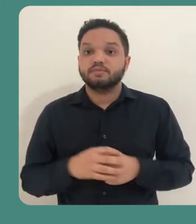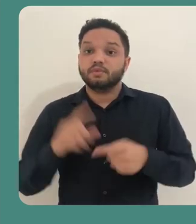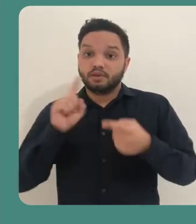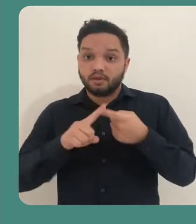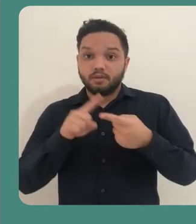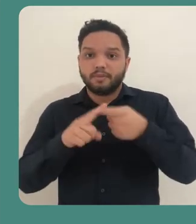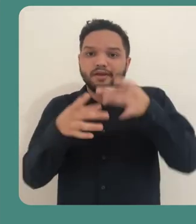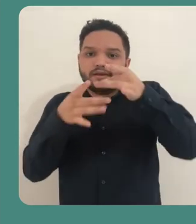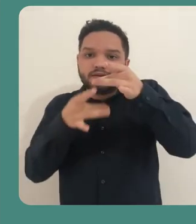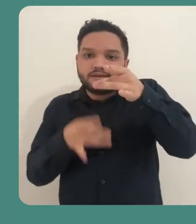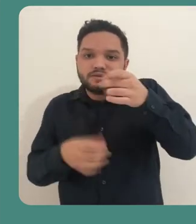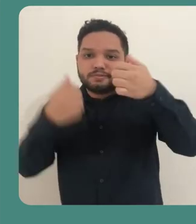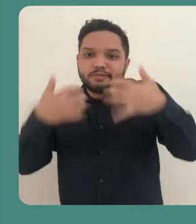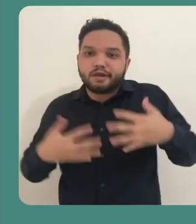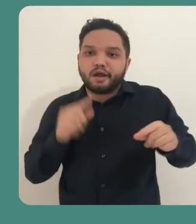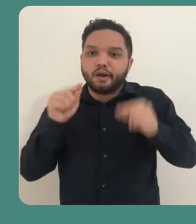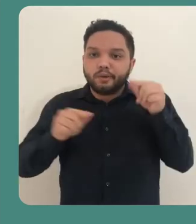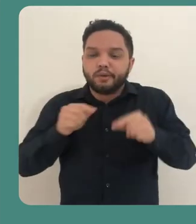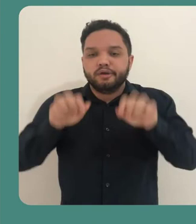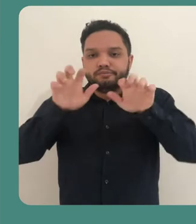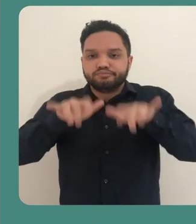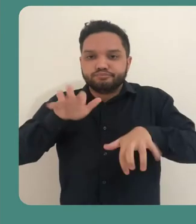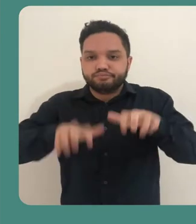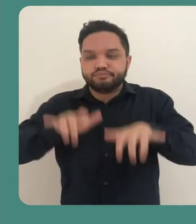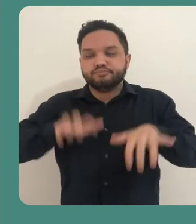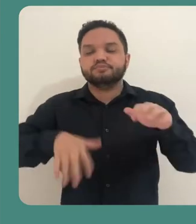E dar uma descrição para esse espaço.